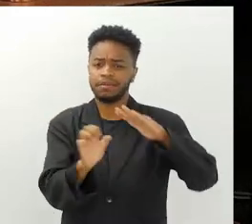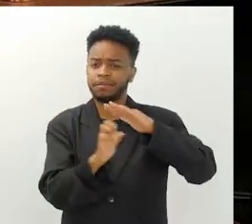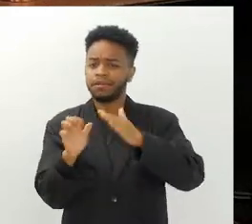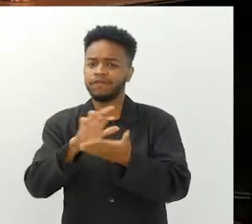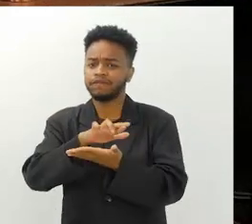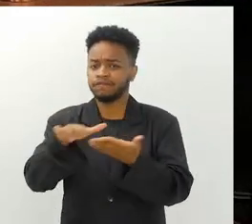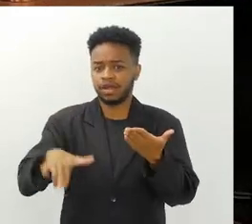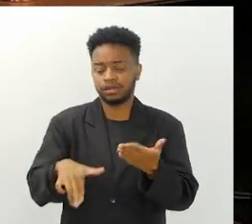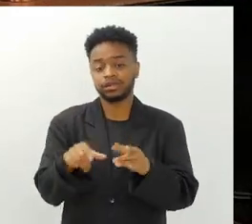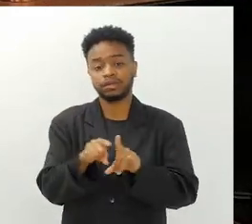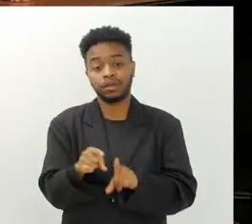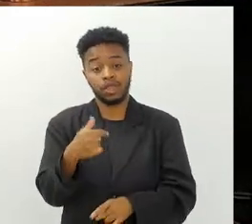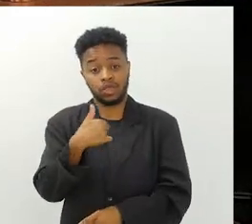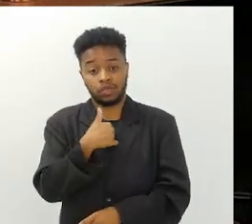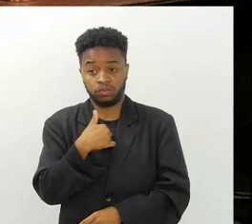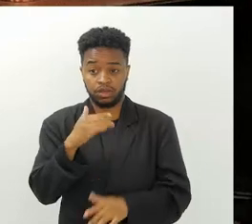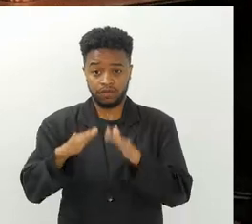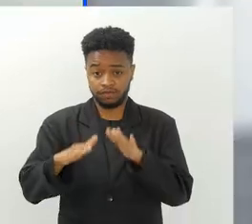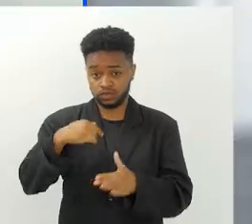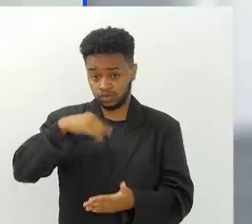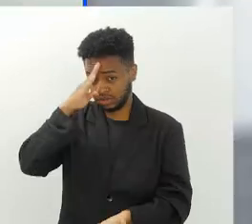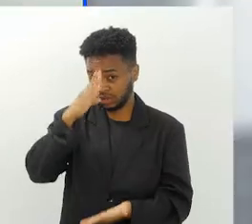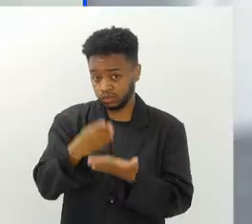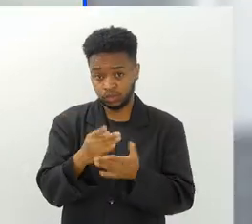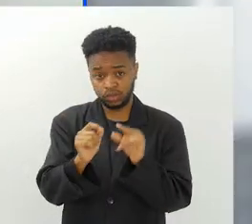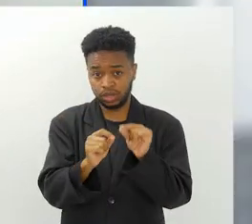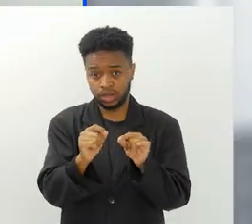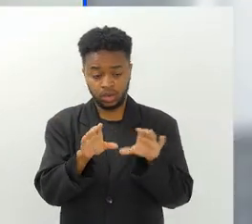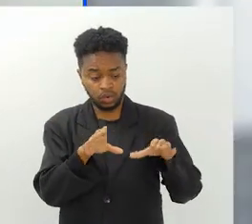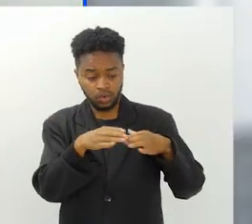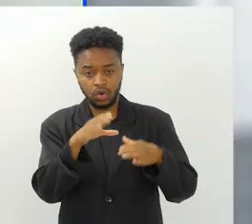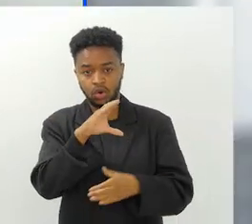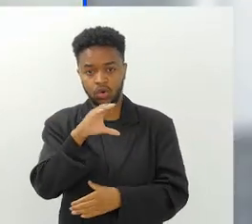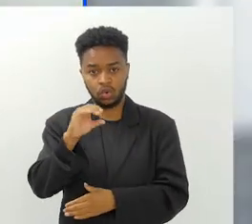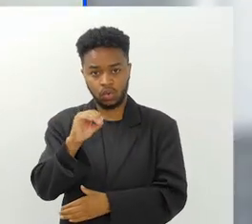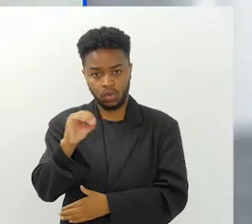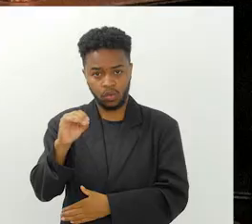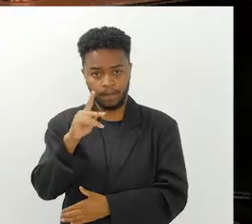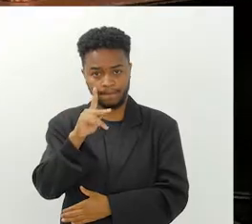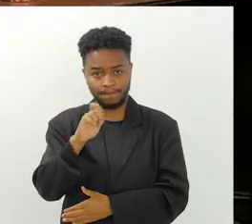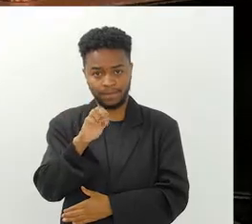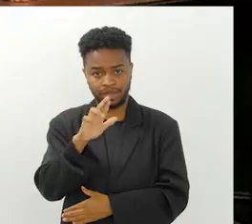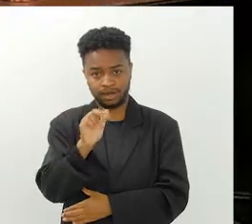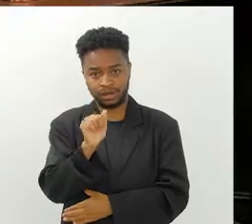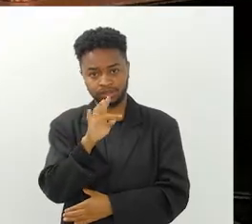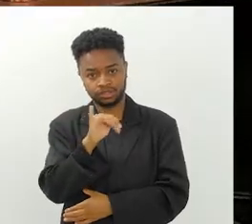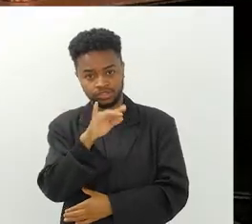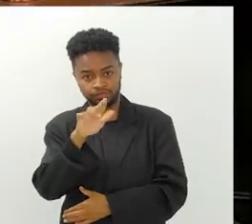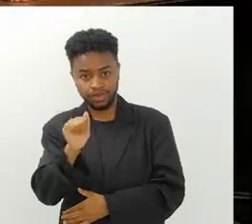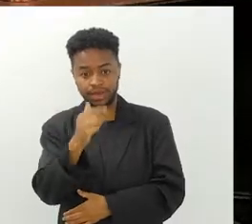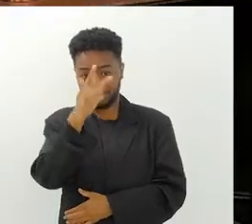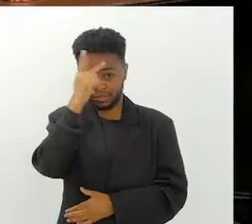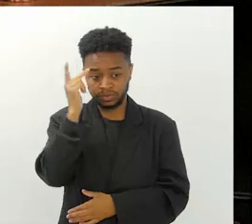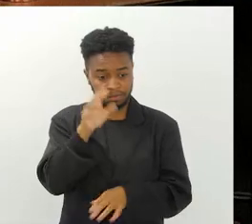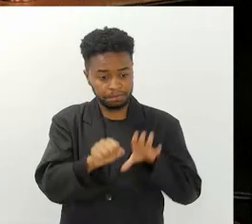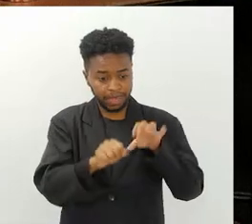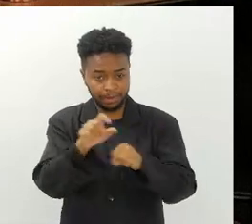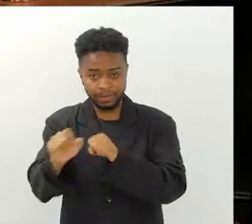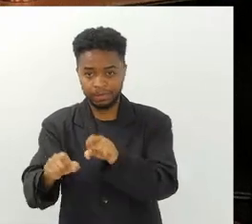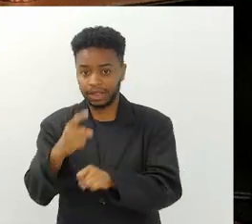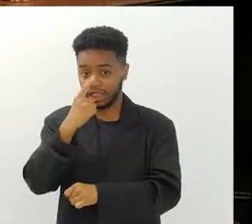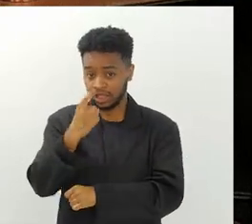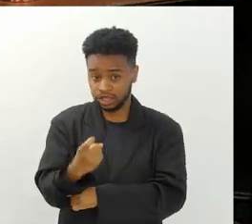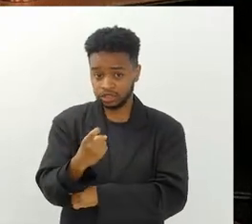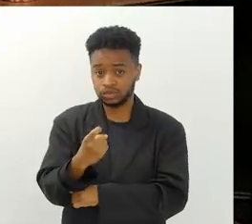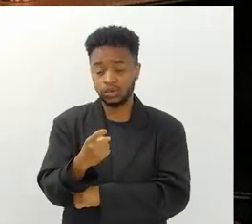tem muitas cooperativas, enfim, eu às vezes acredito que essas cooperativas, esses catadores de lixo, eles vão mais